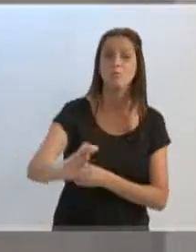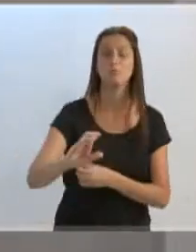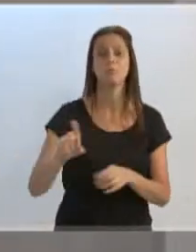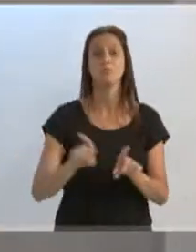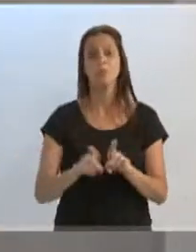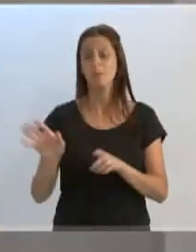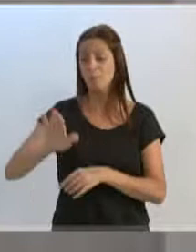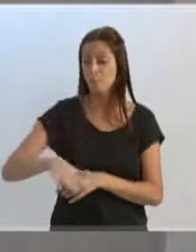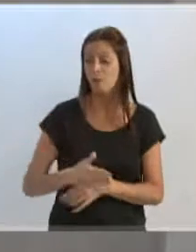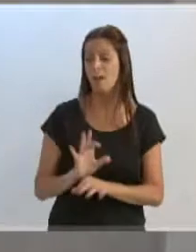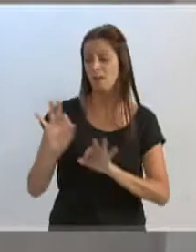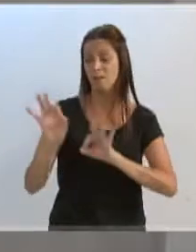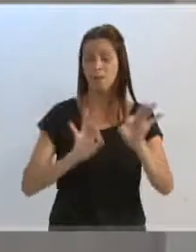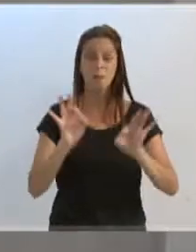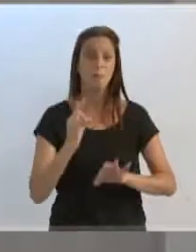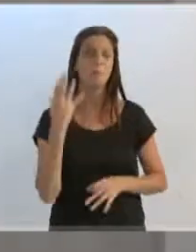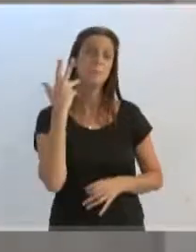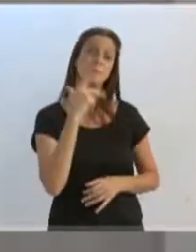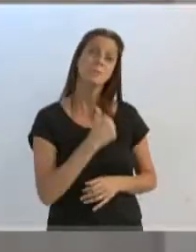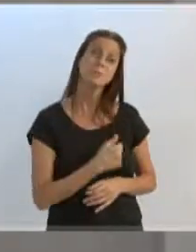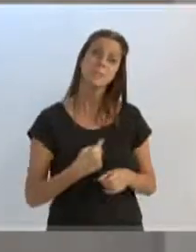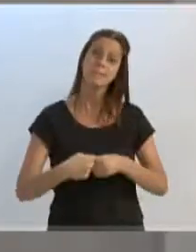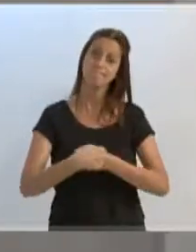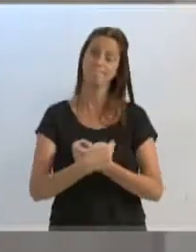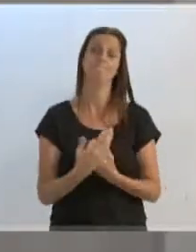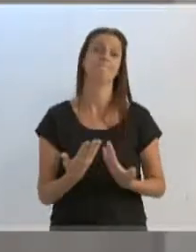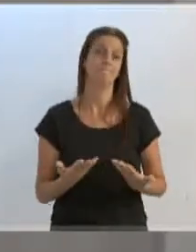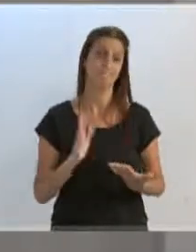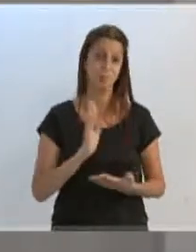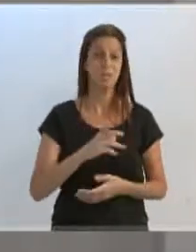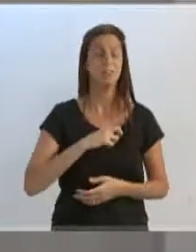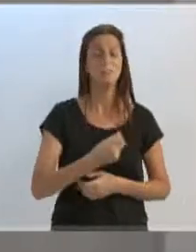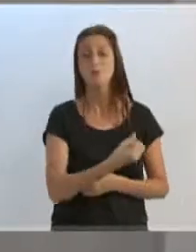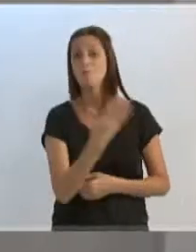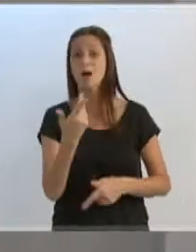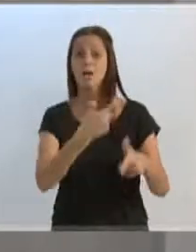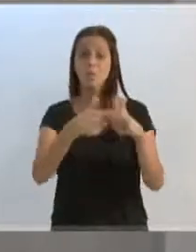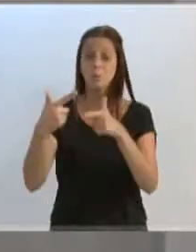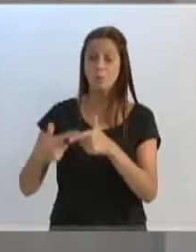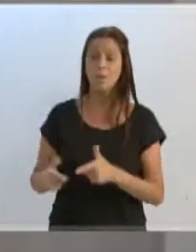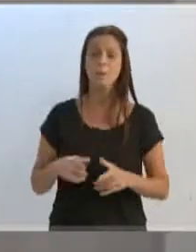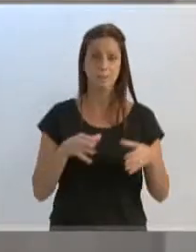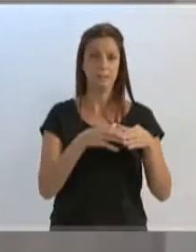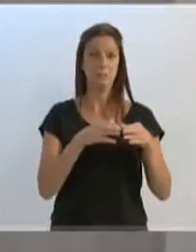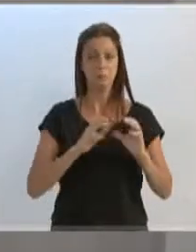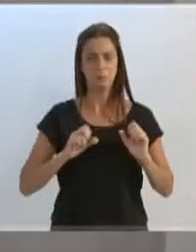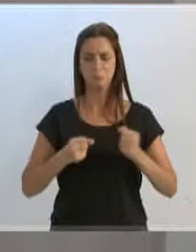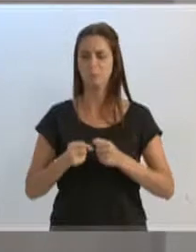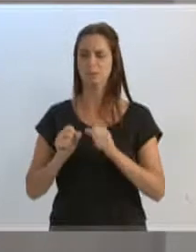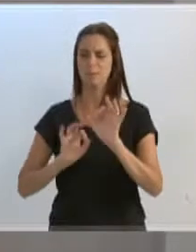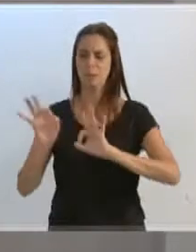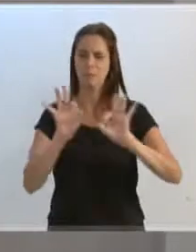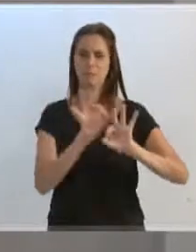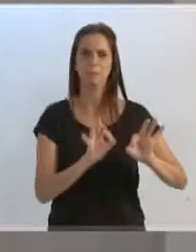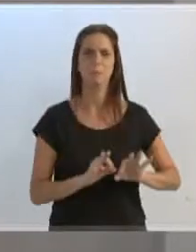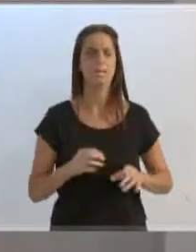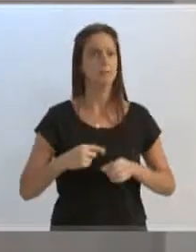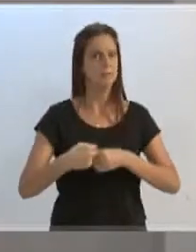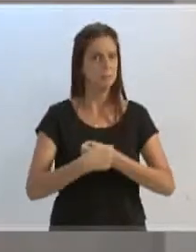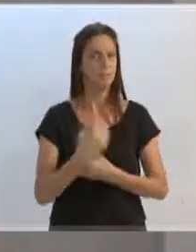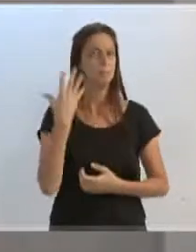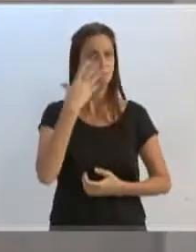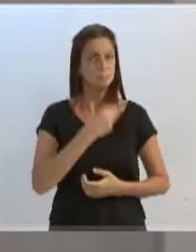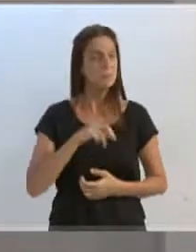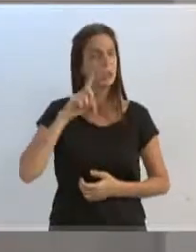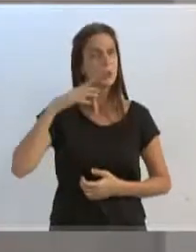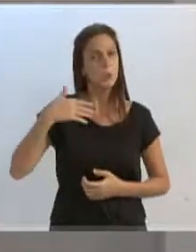nossos buracos, nos nossos calçamentos, em tantas problemáticas, buscando fazer a sua parte, trabalhando aí no dia a